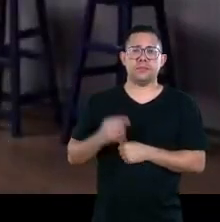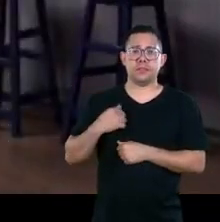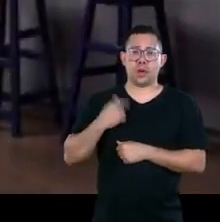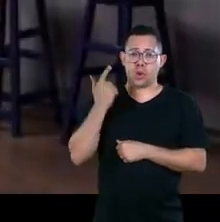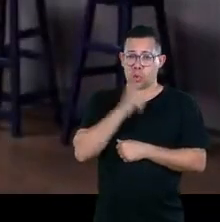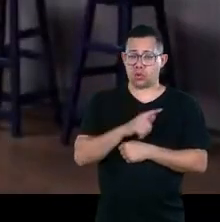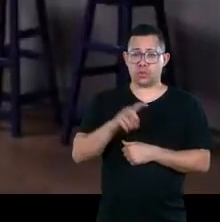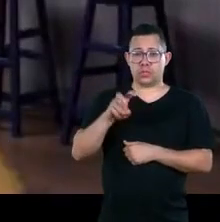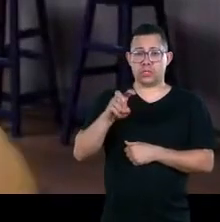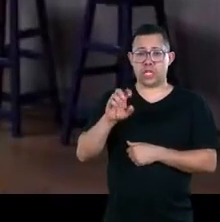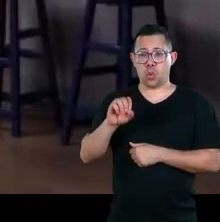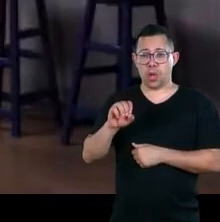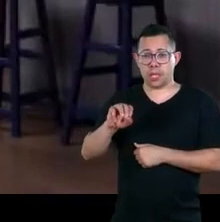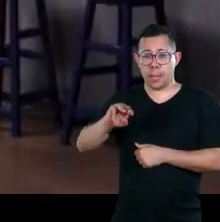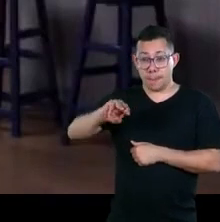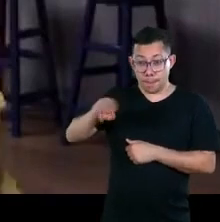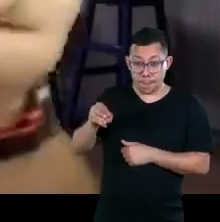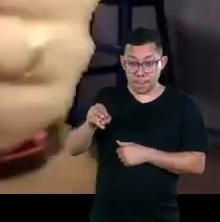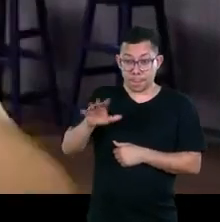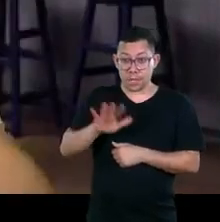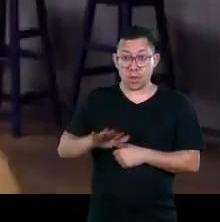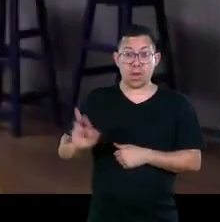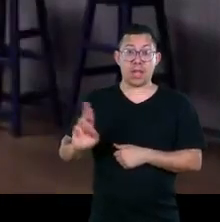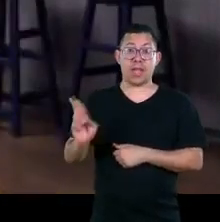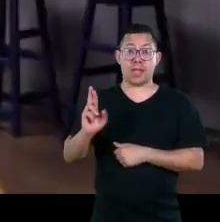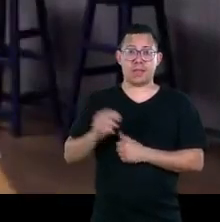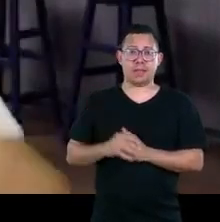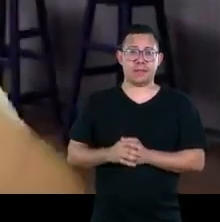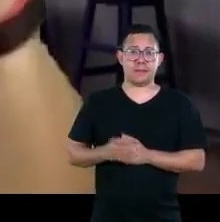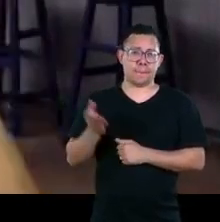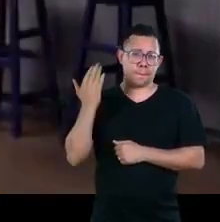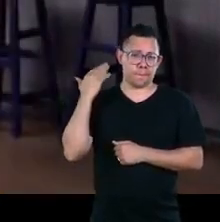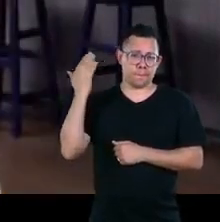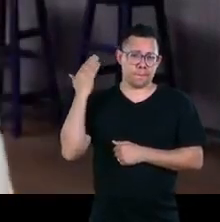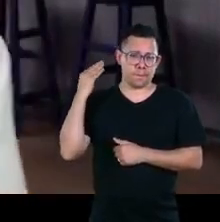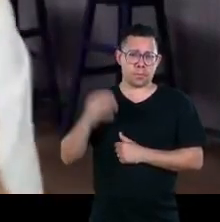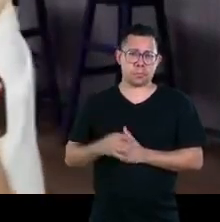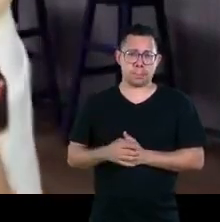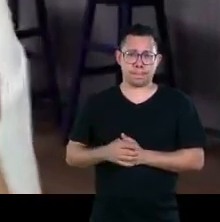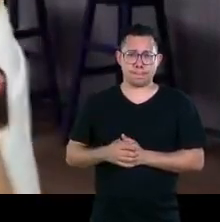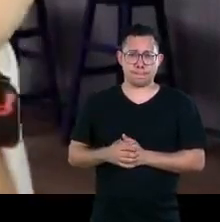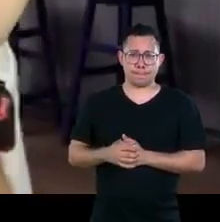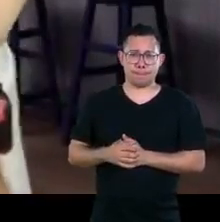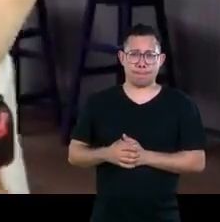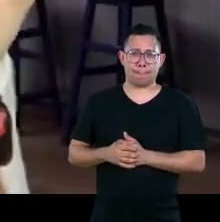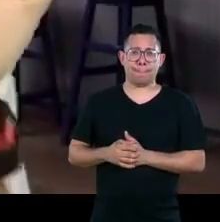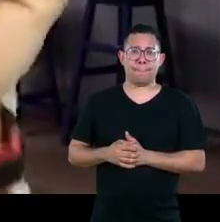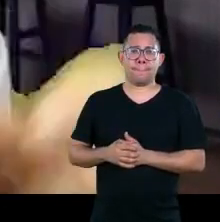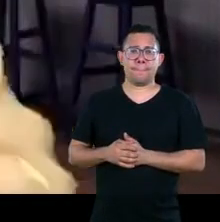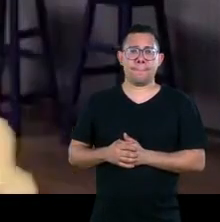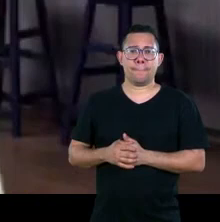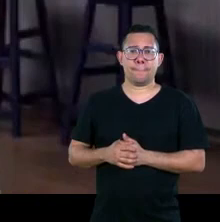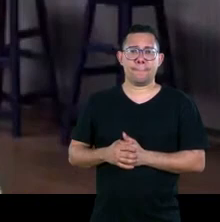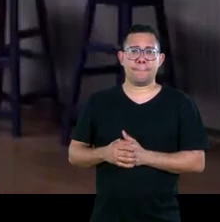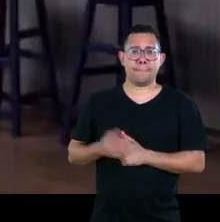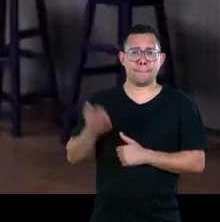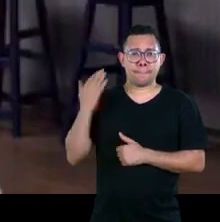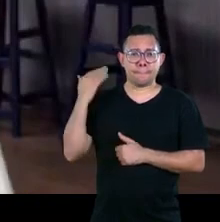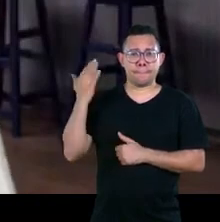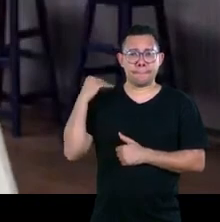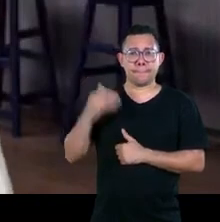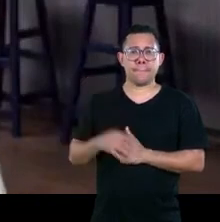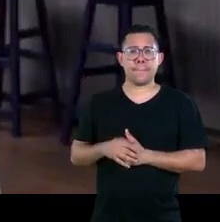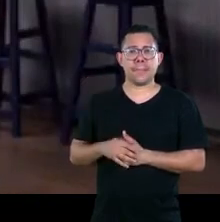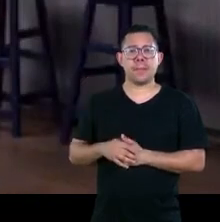quando a gente chegou em janeiro as doações que eram uma média de 4 a 5 milhões por mês ficaram em